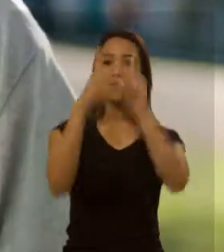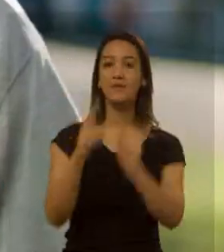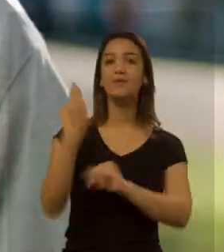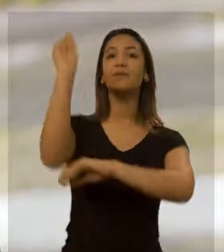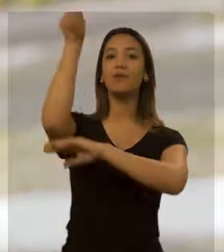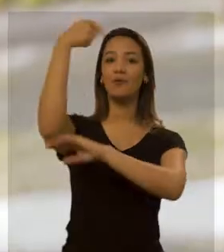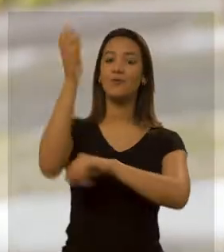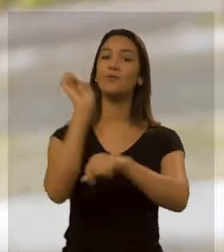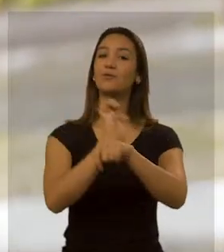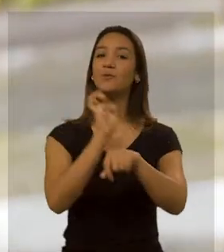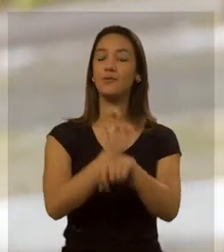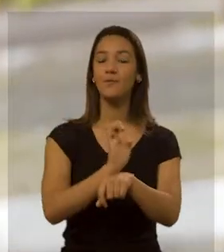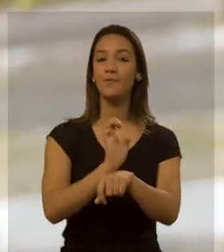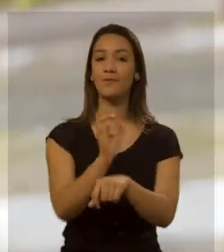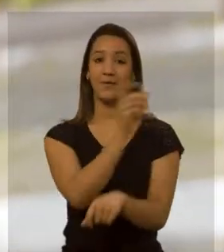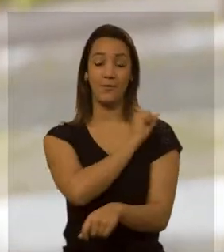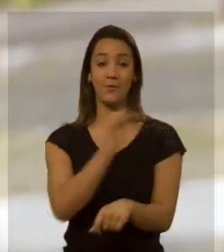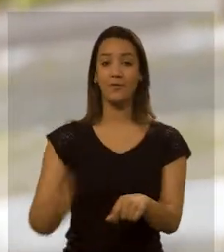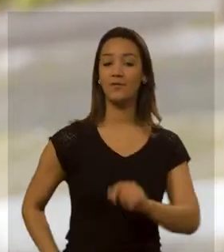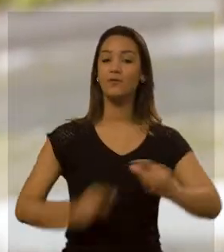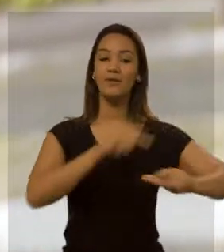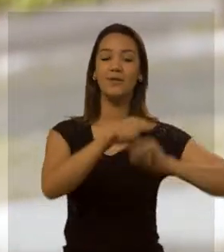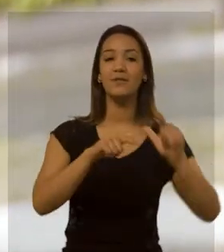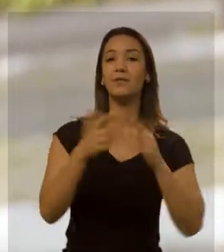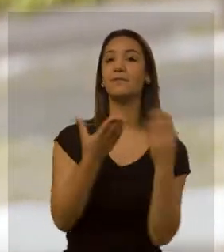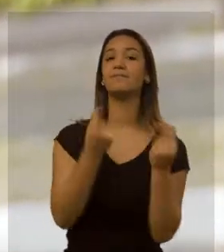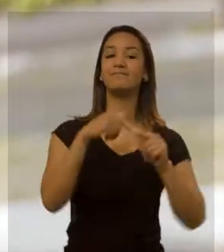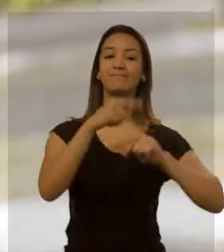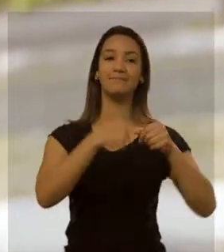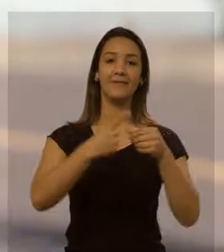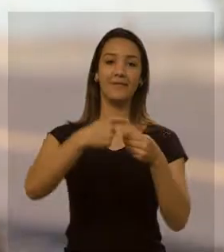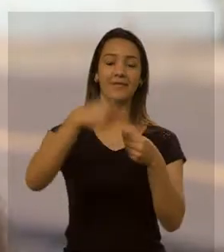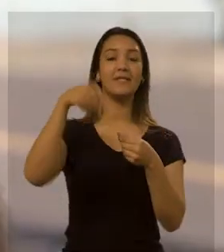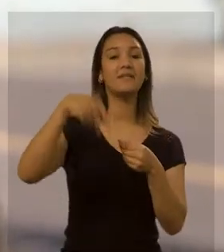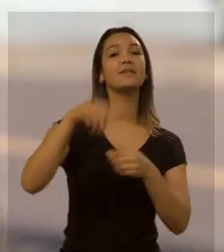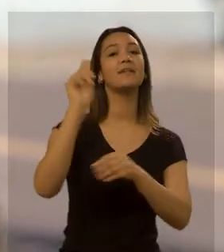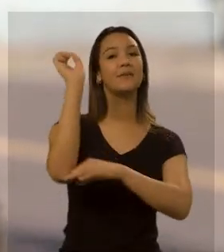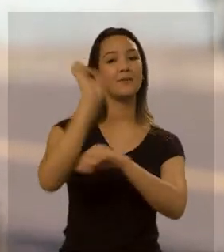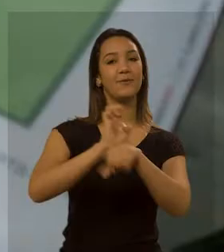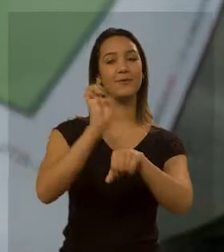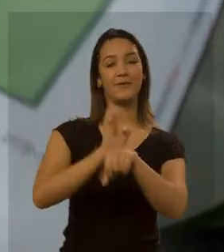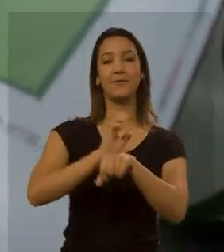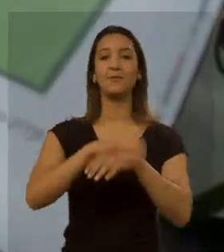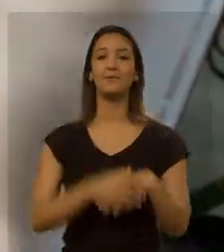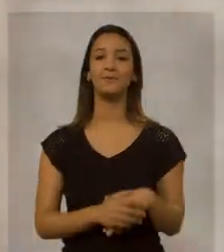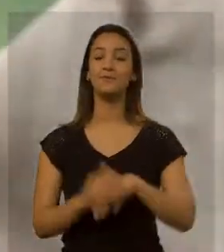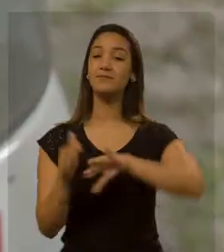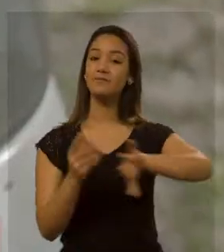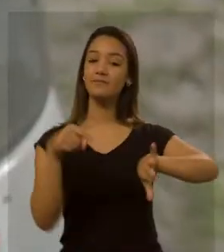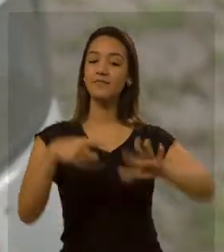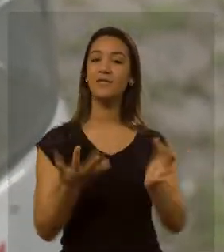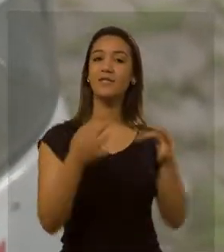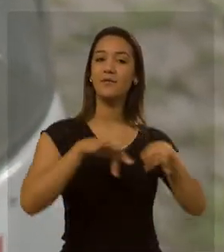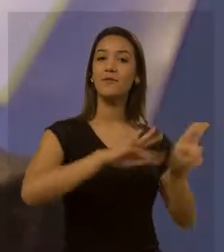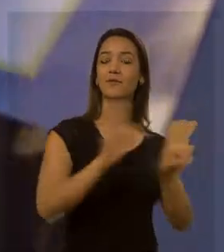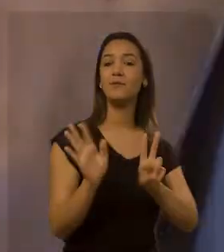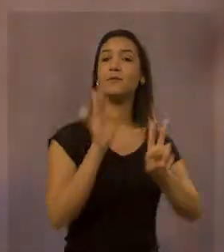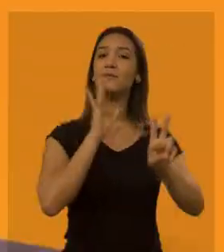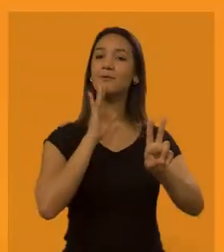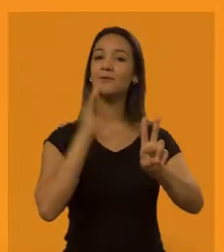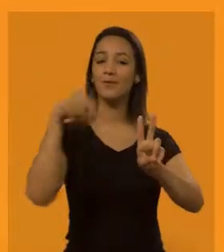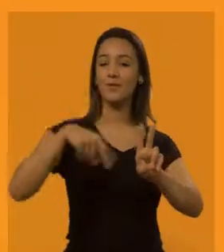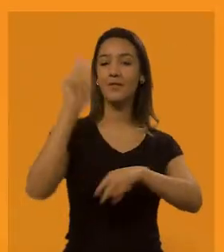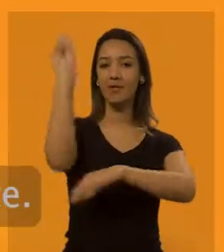cantos do nosso estado. E como senador, ele fez muito por todas as cidades do nosso Rio Grande. Tamo junto, alemão! Neste final de semana, vamos